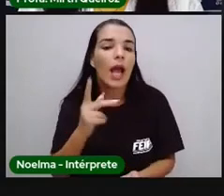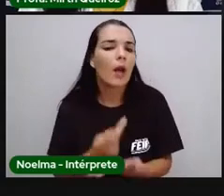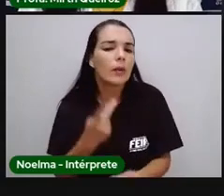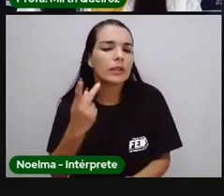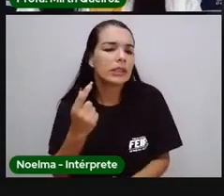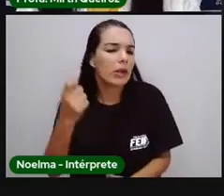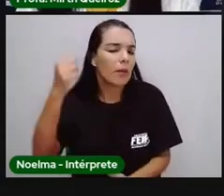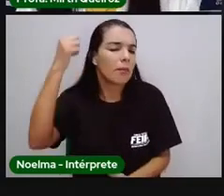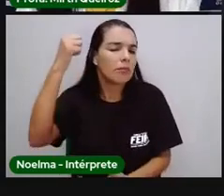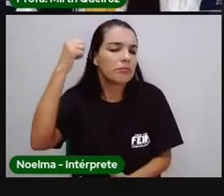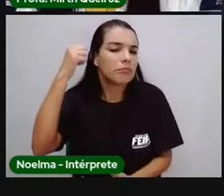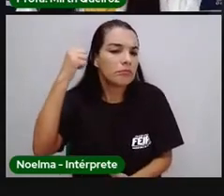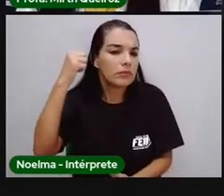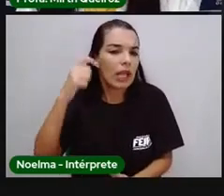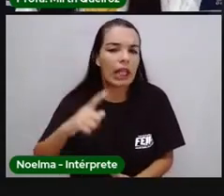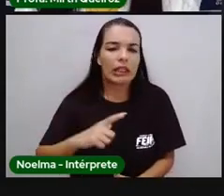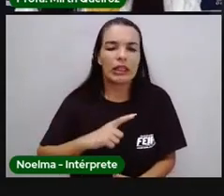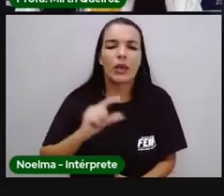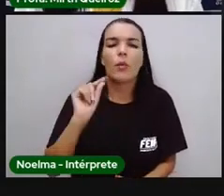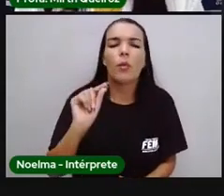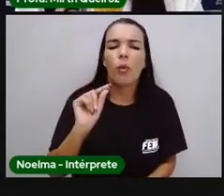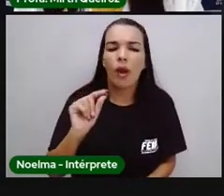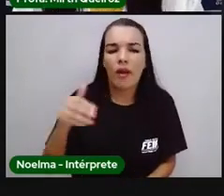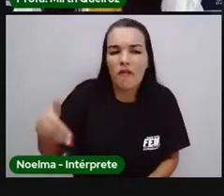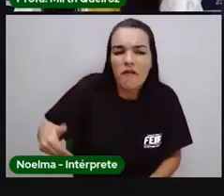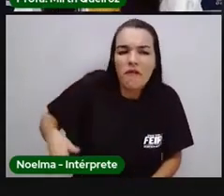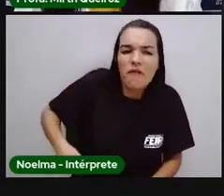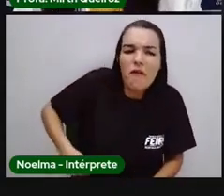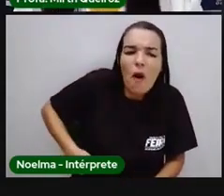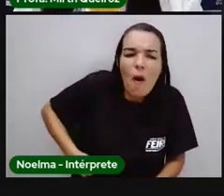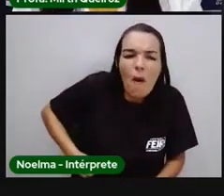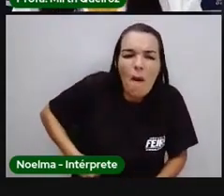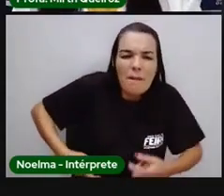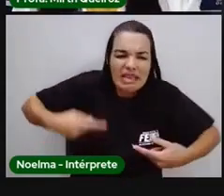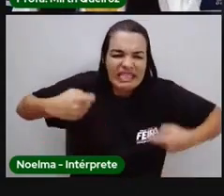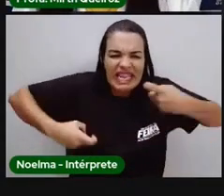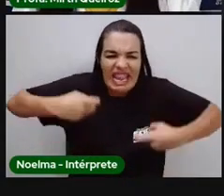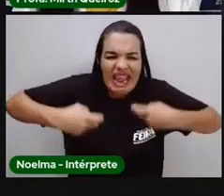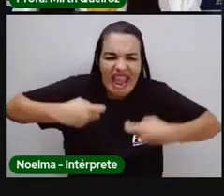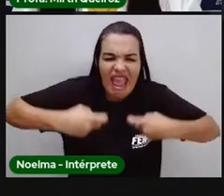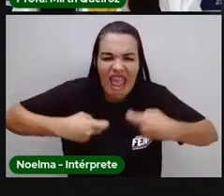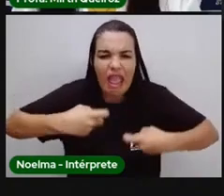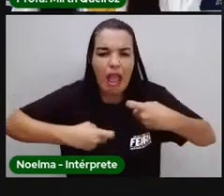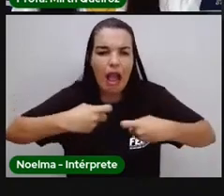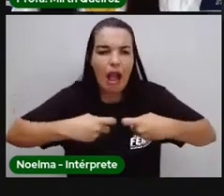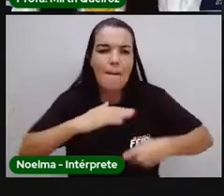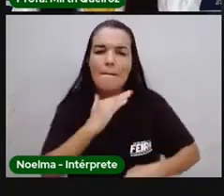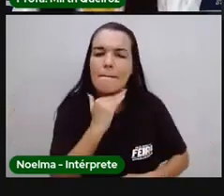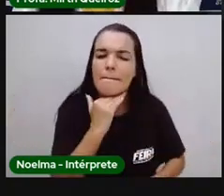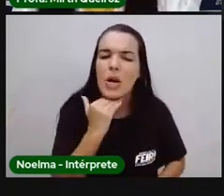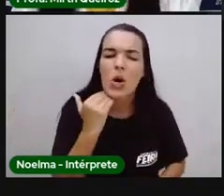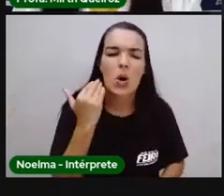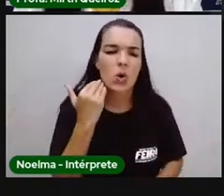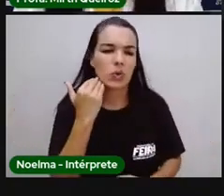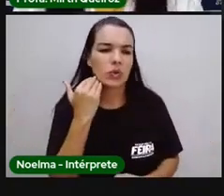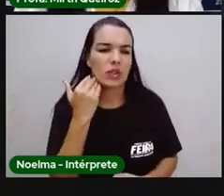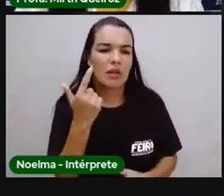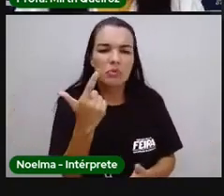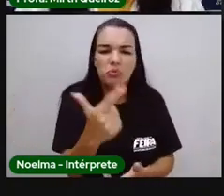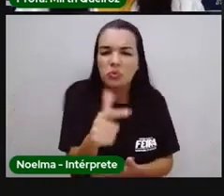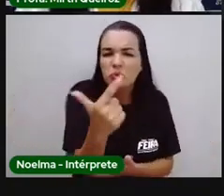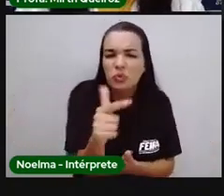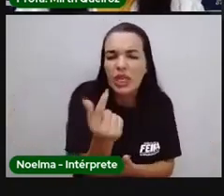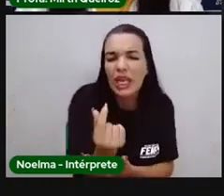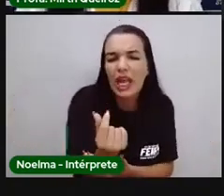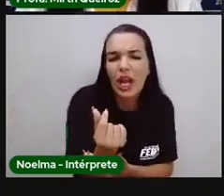existiam fome, existia guerra, morte, falta